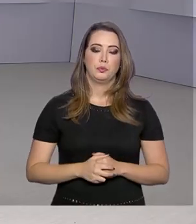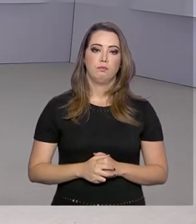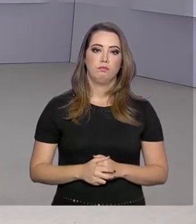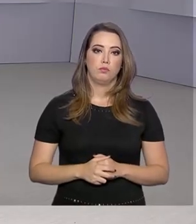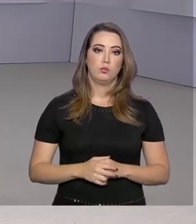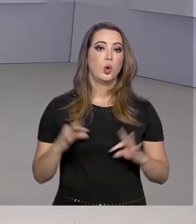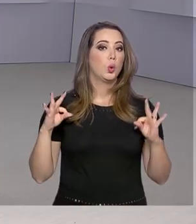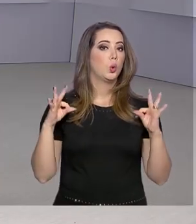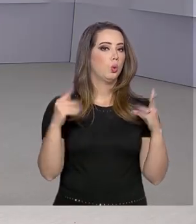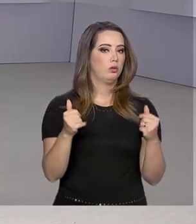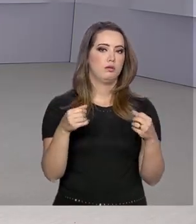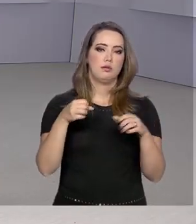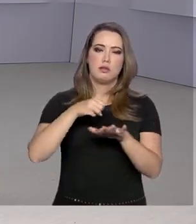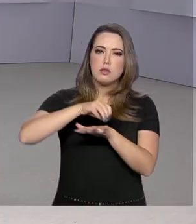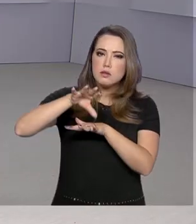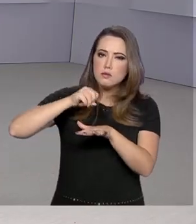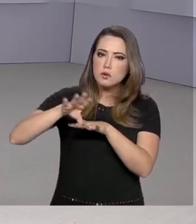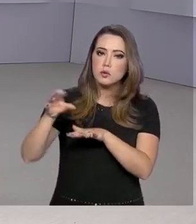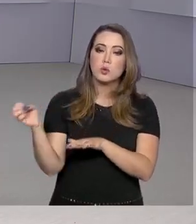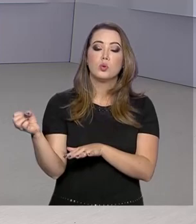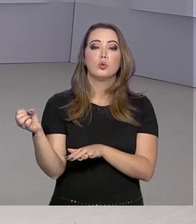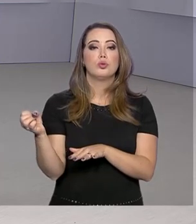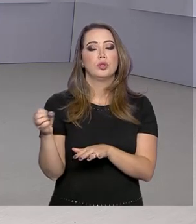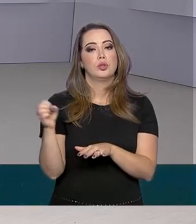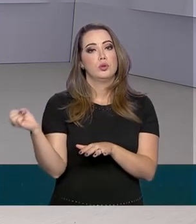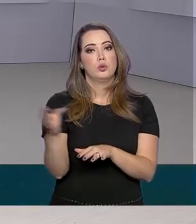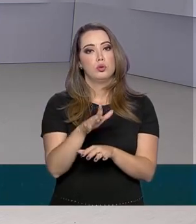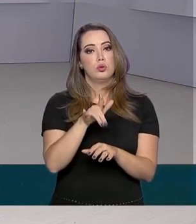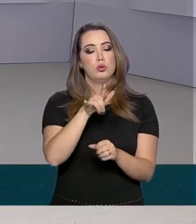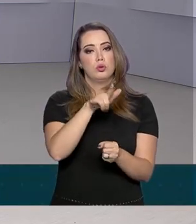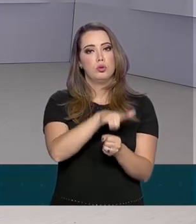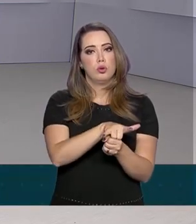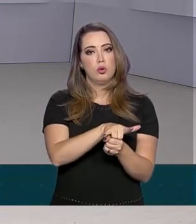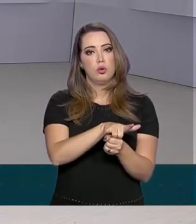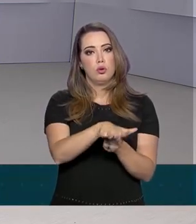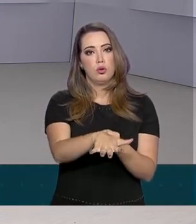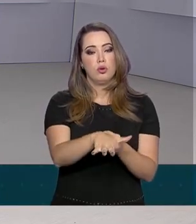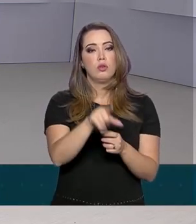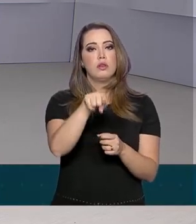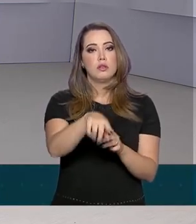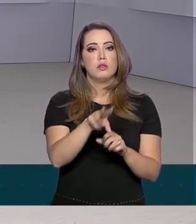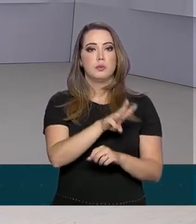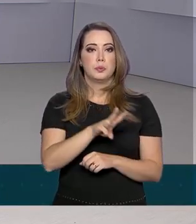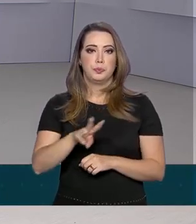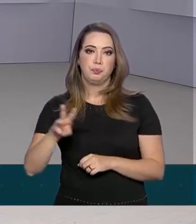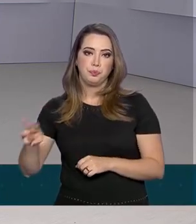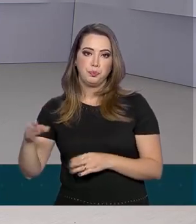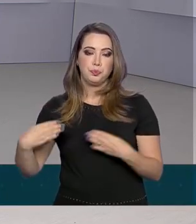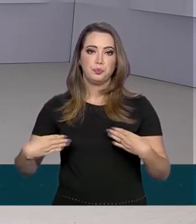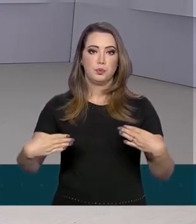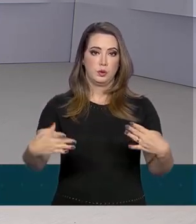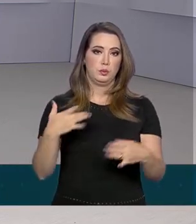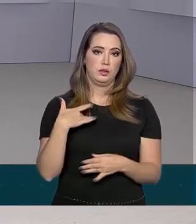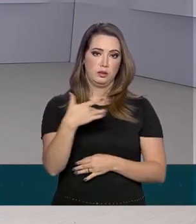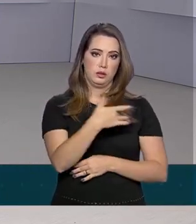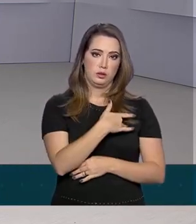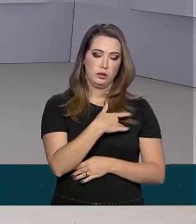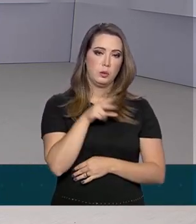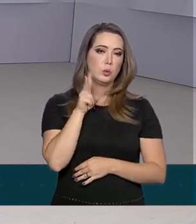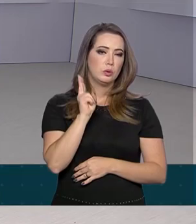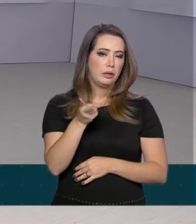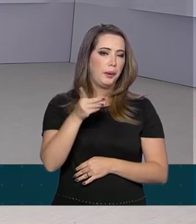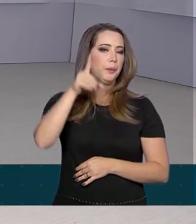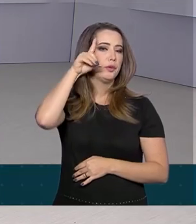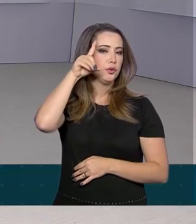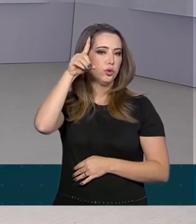Todas as informações sobre o novo coronavírus estão no site do Ministério da Saúde. A página está sendo atualizada diariamente